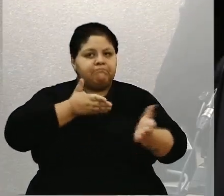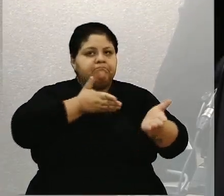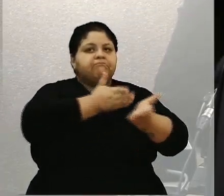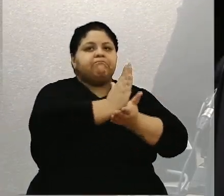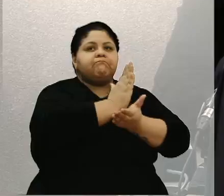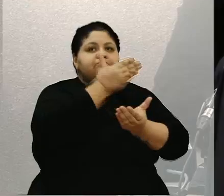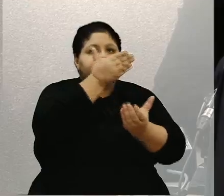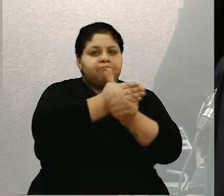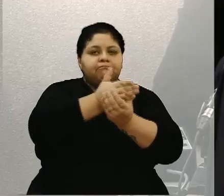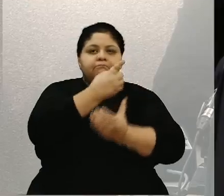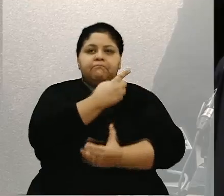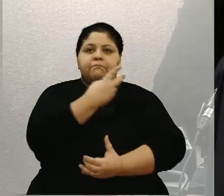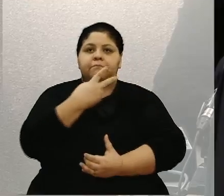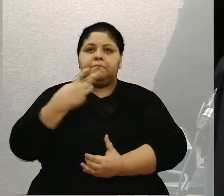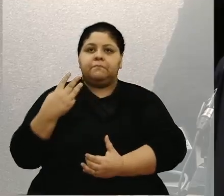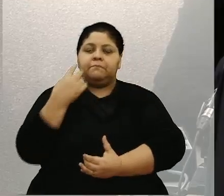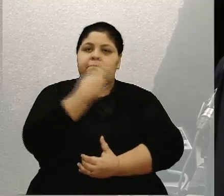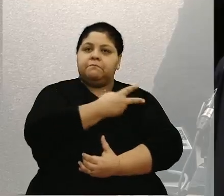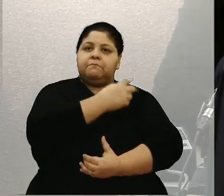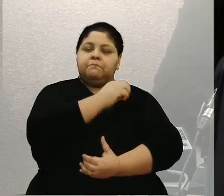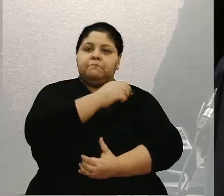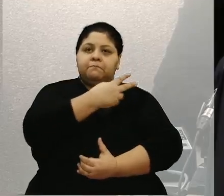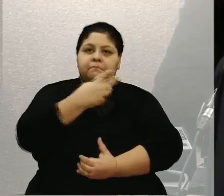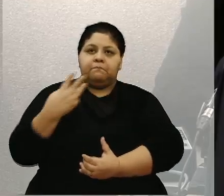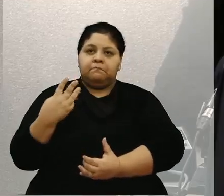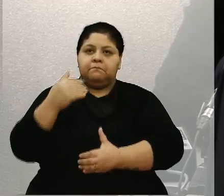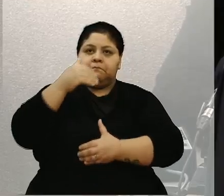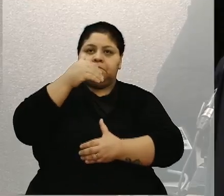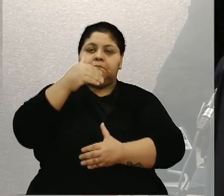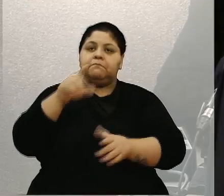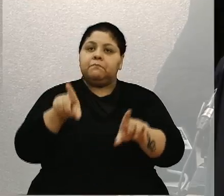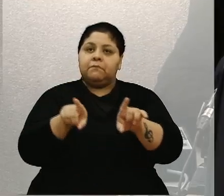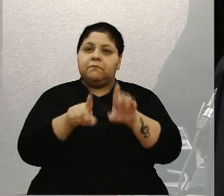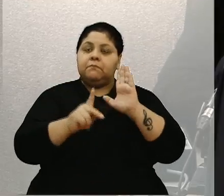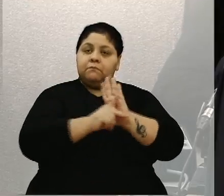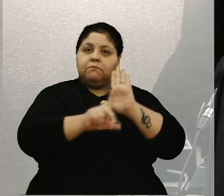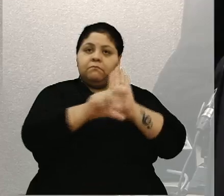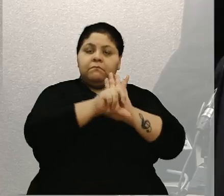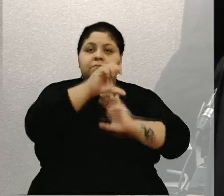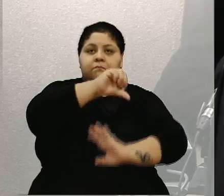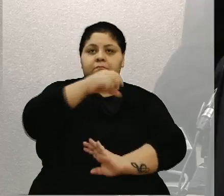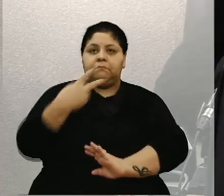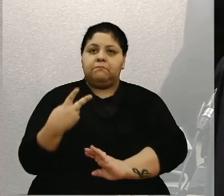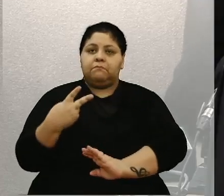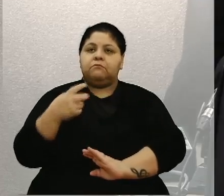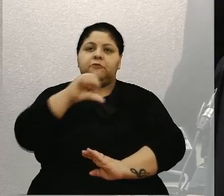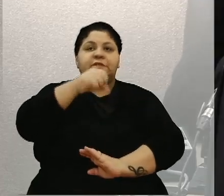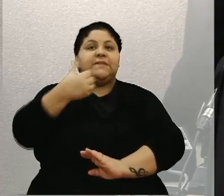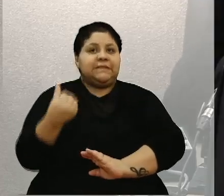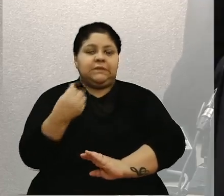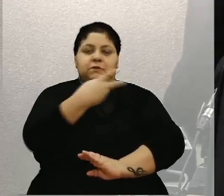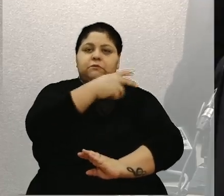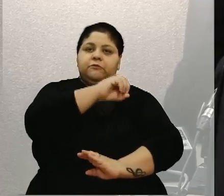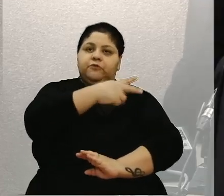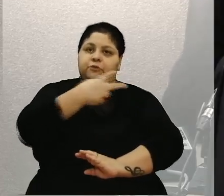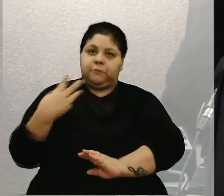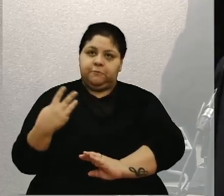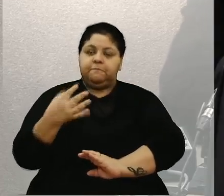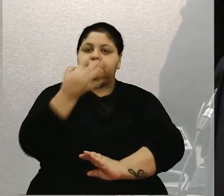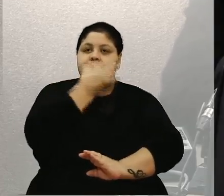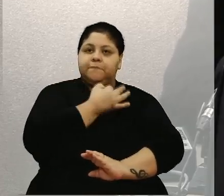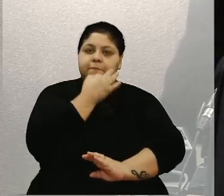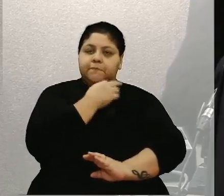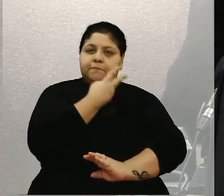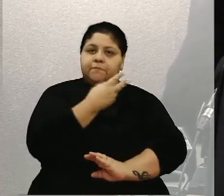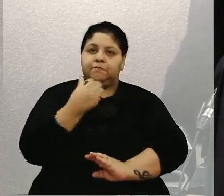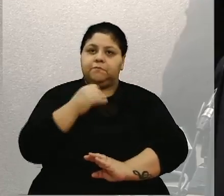processo nº 123-2024, contendo o projeto de lei nº 96-2024. Caxias do